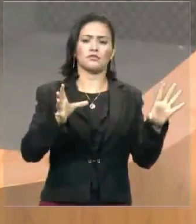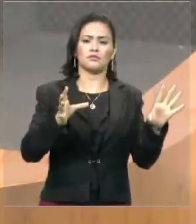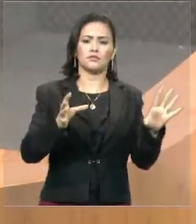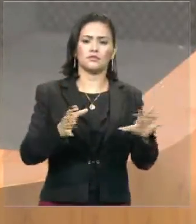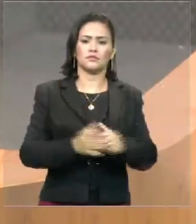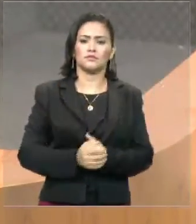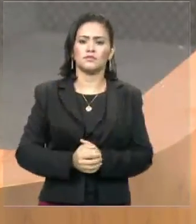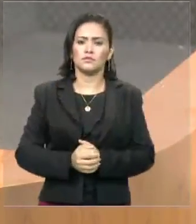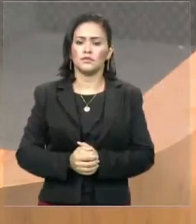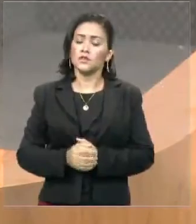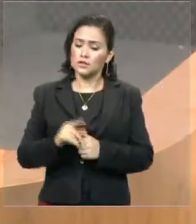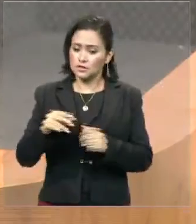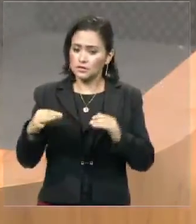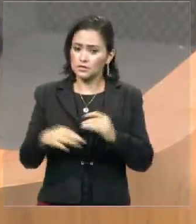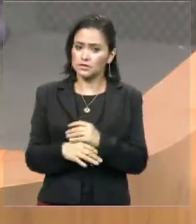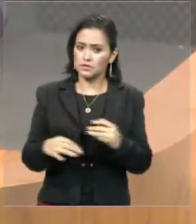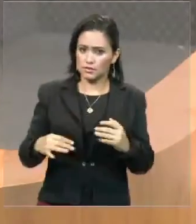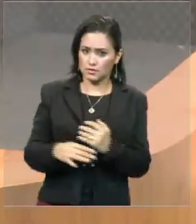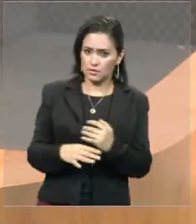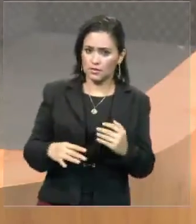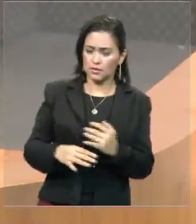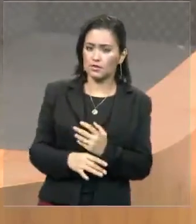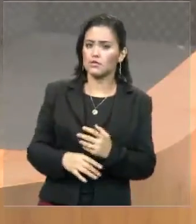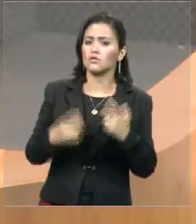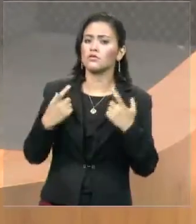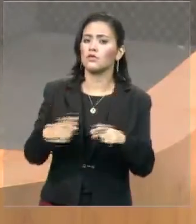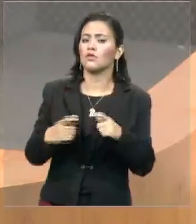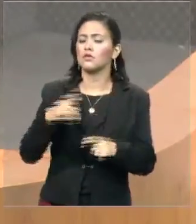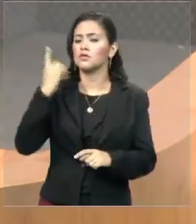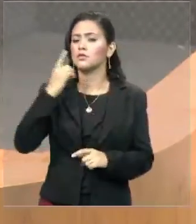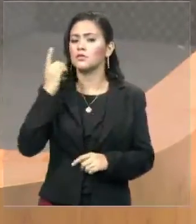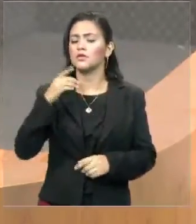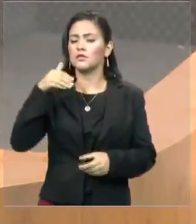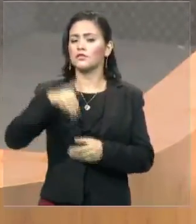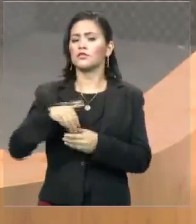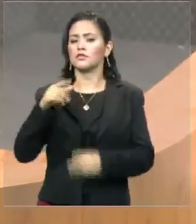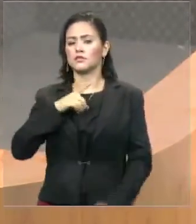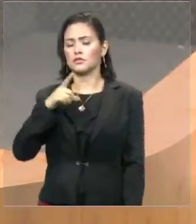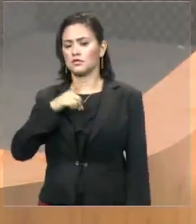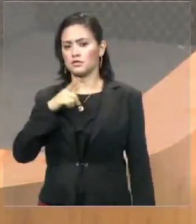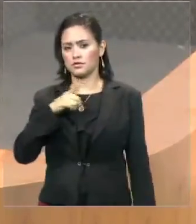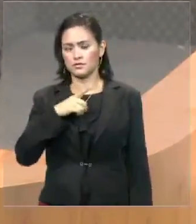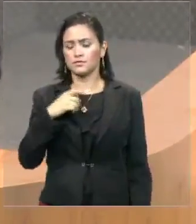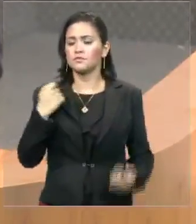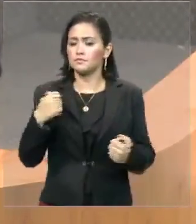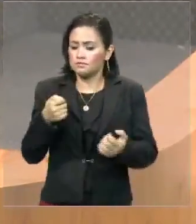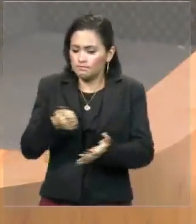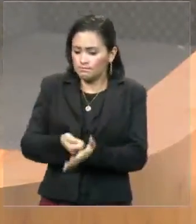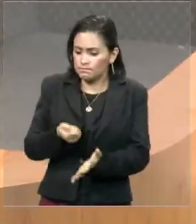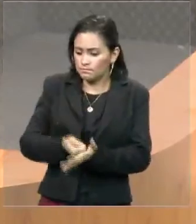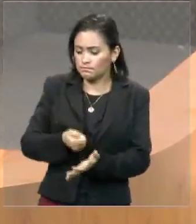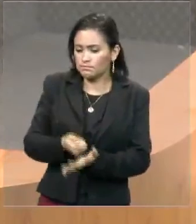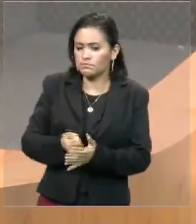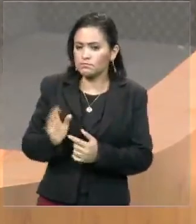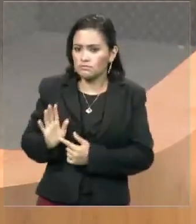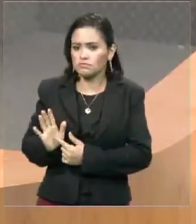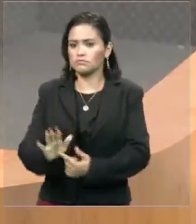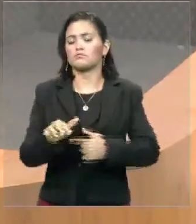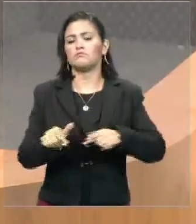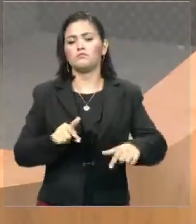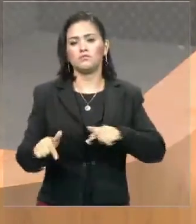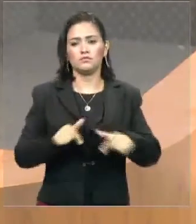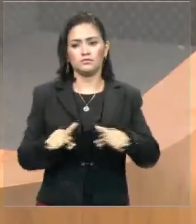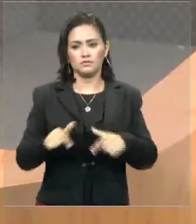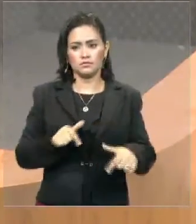municípios em que os deputados aqui foram votados e que os deputados daqui têm a obrigação de mostrar serviço,